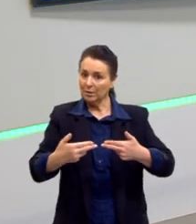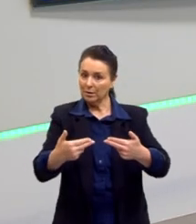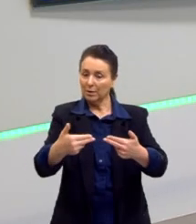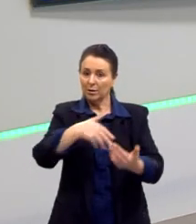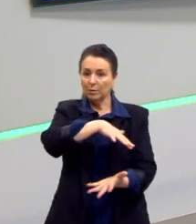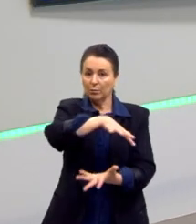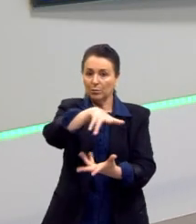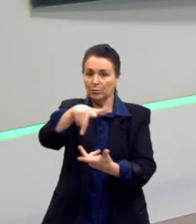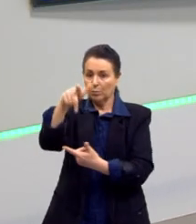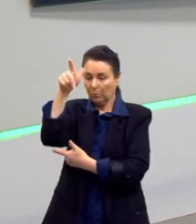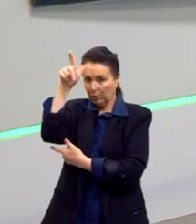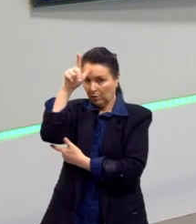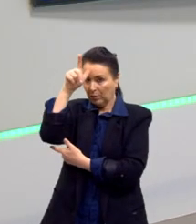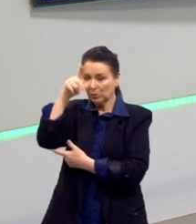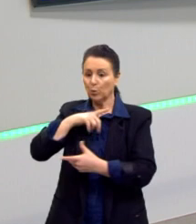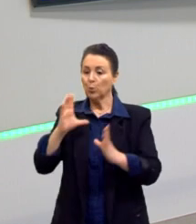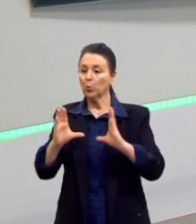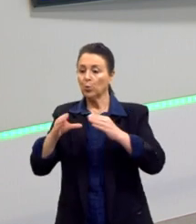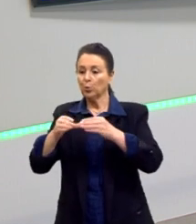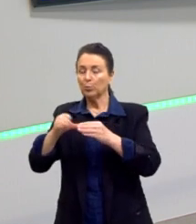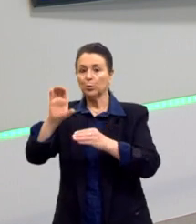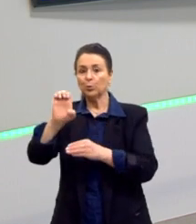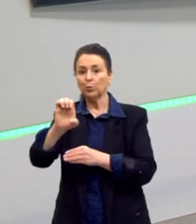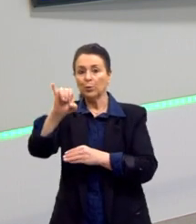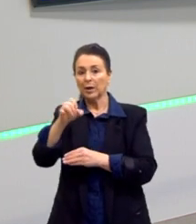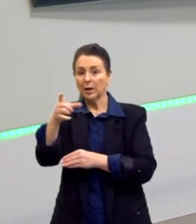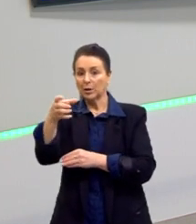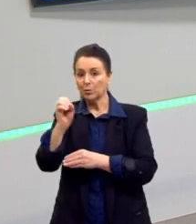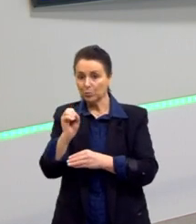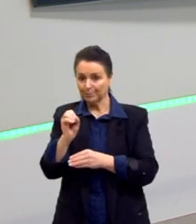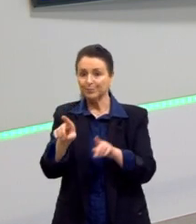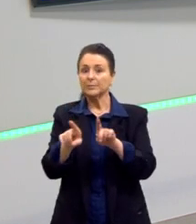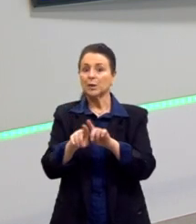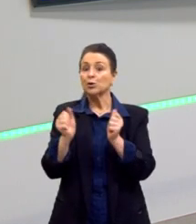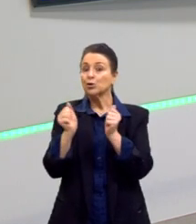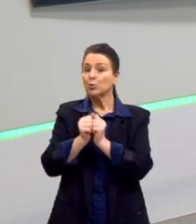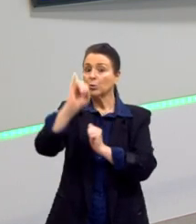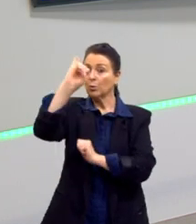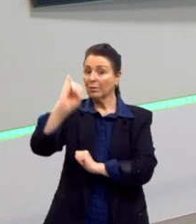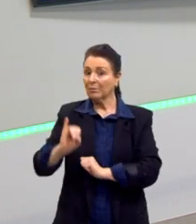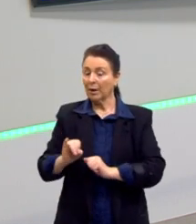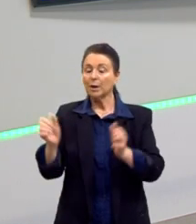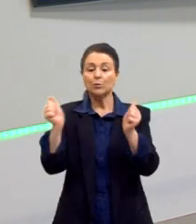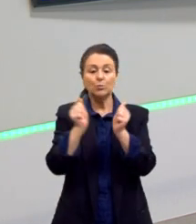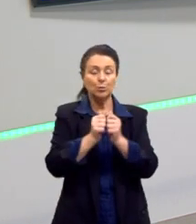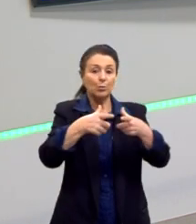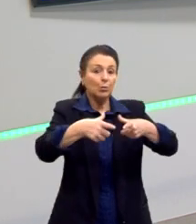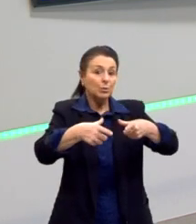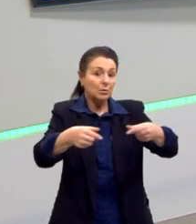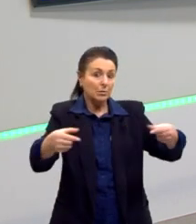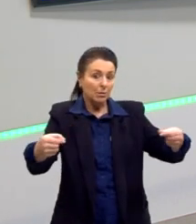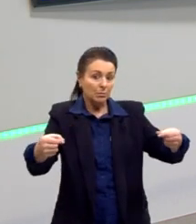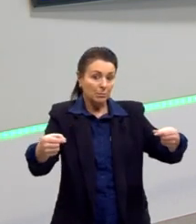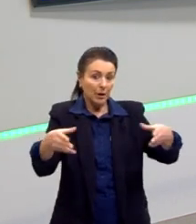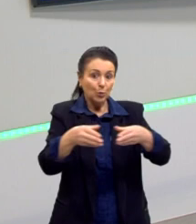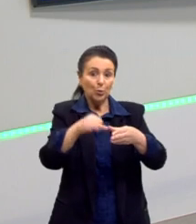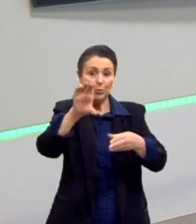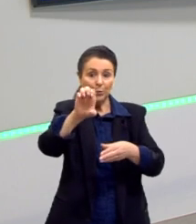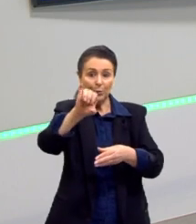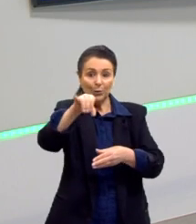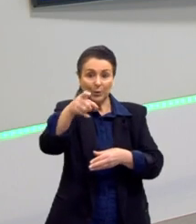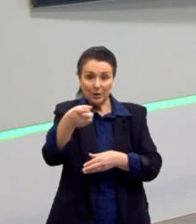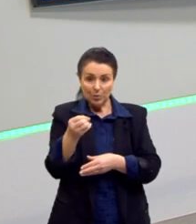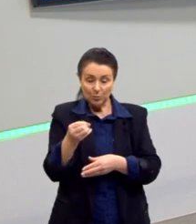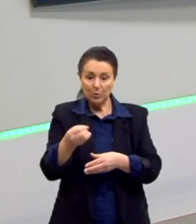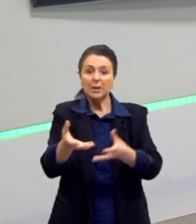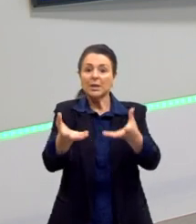com os países do eixo, era aliada da Itália fascista e do Japão, que pretendia, né, expandir